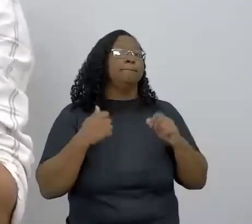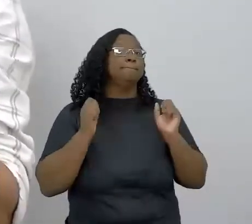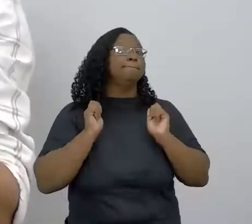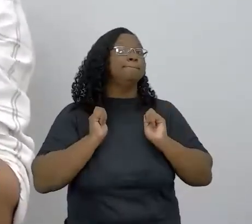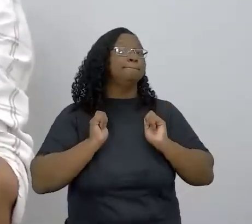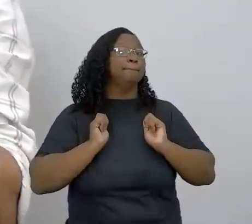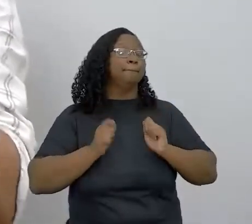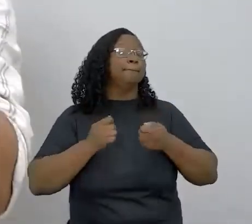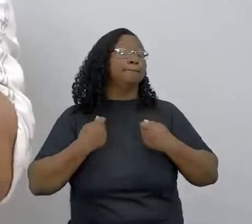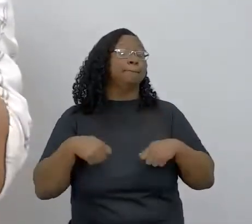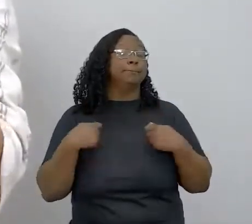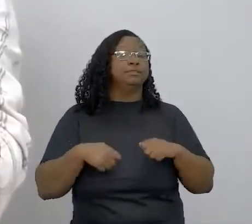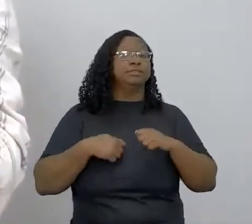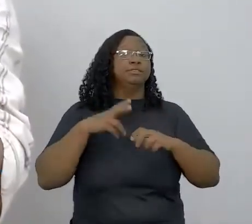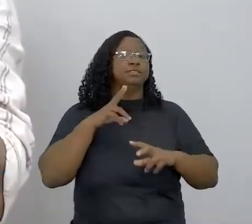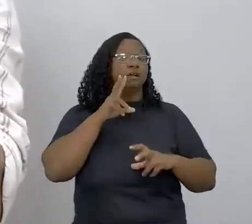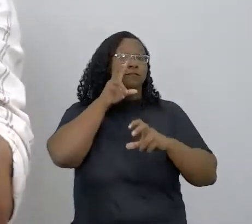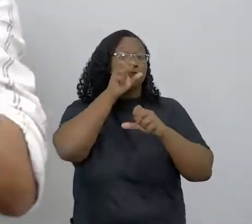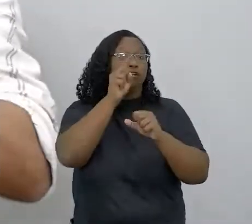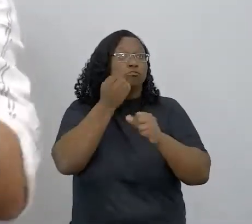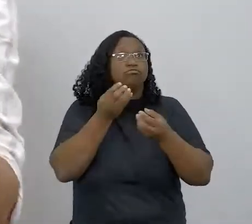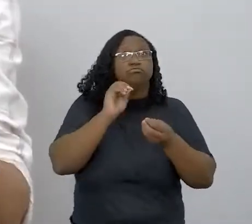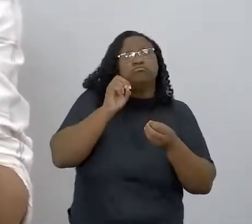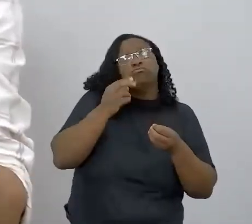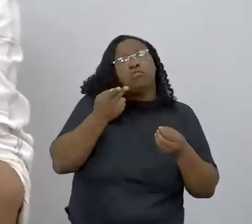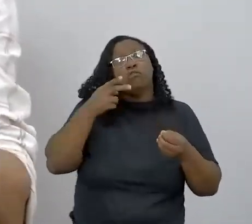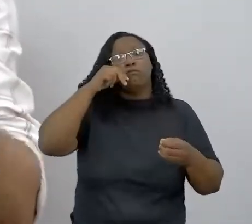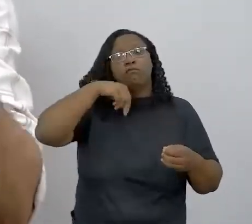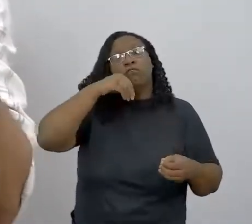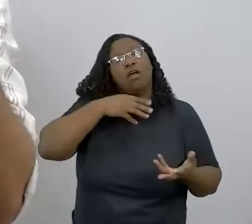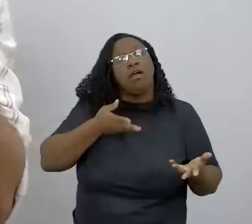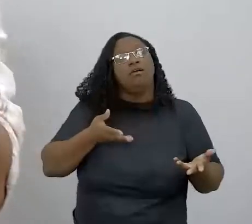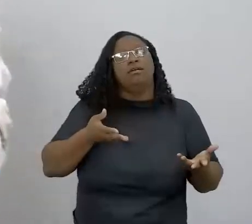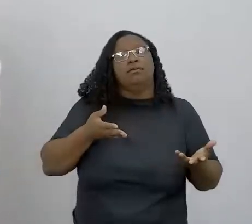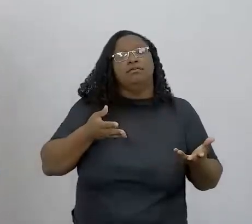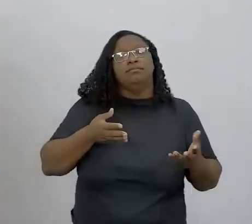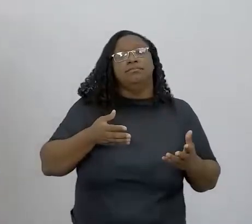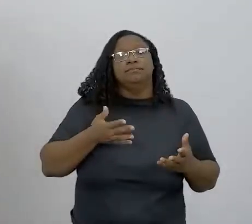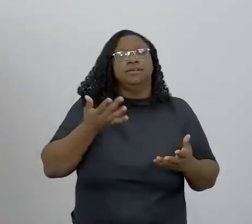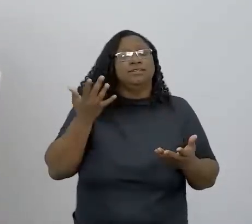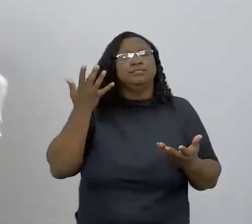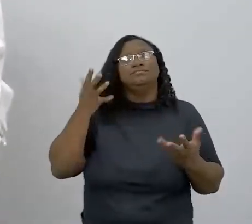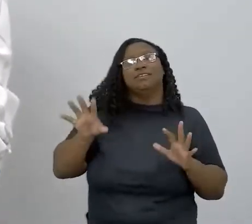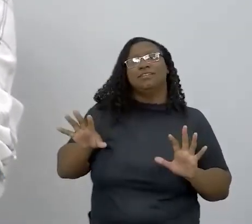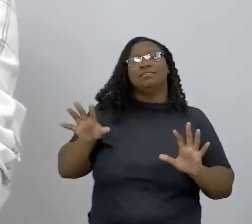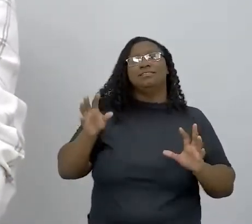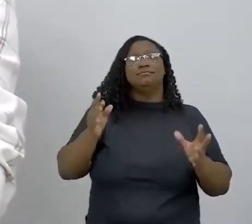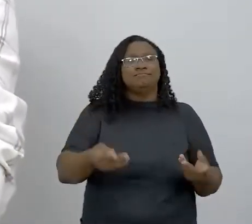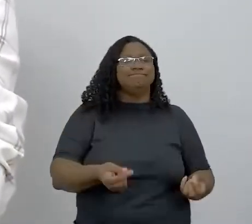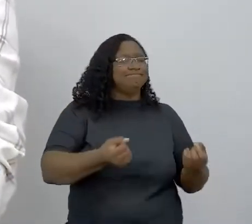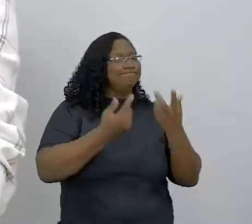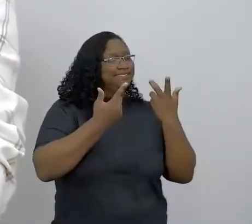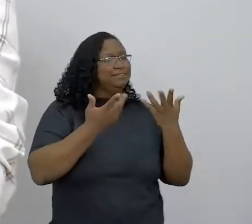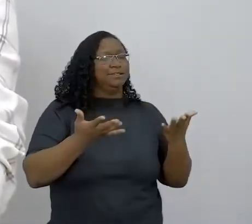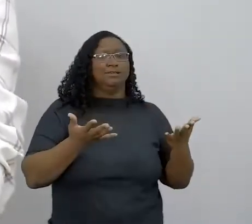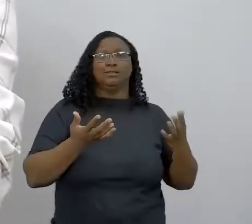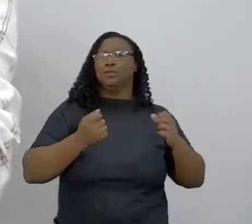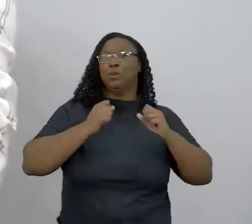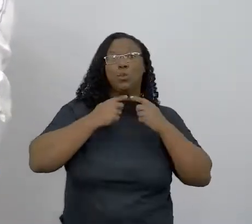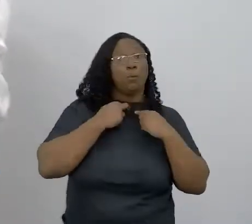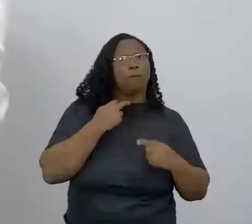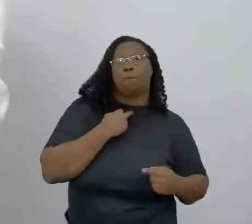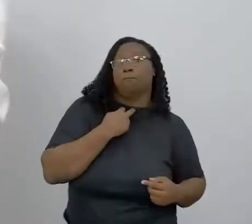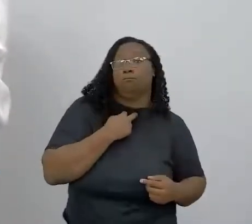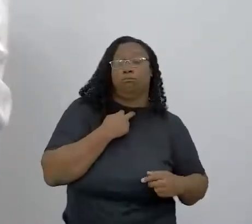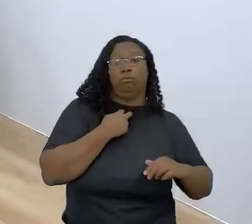forte, quais a que eles têm fraco. Mas não quer dizer porque a pessoa não tem uma característica que ela não pode ser um empreendedor. Exato. Isso é